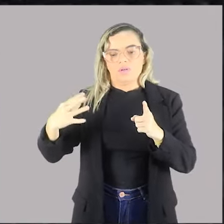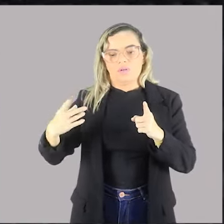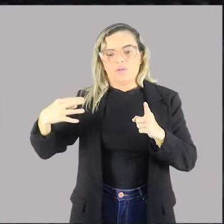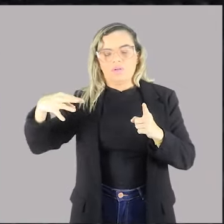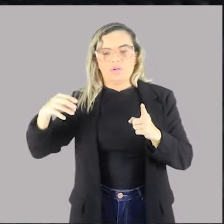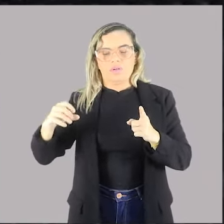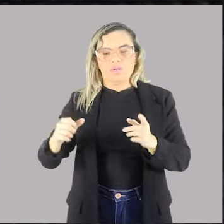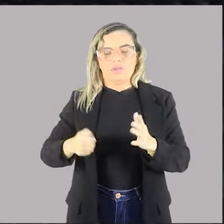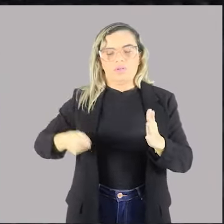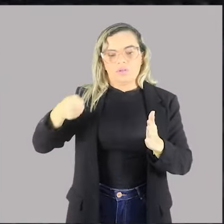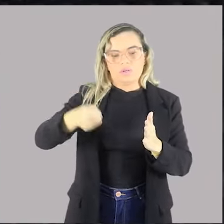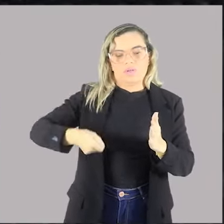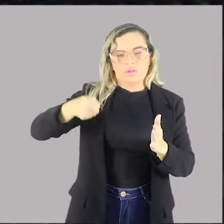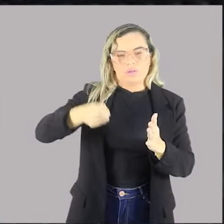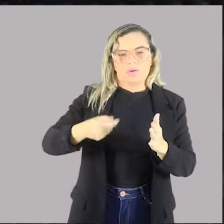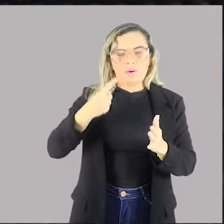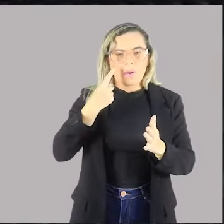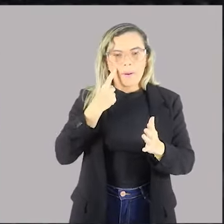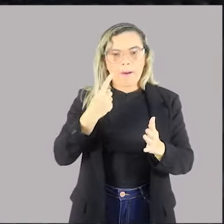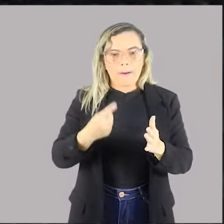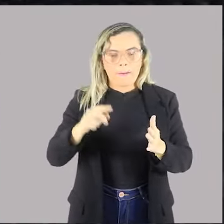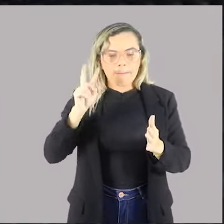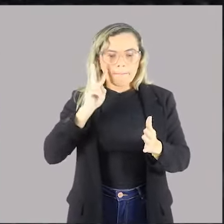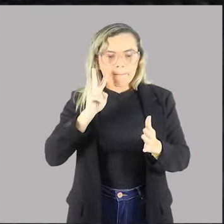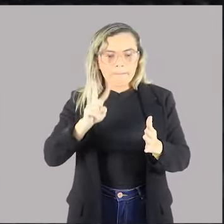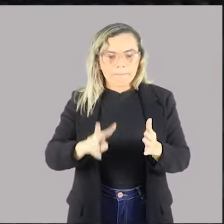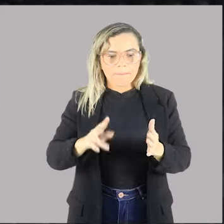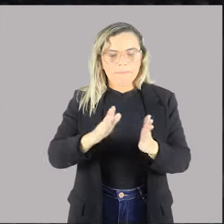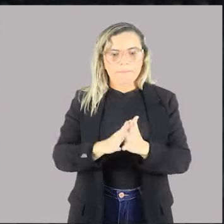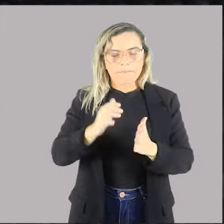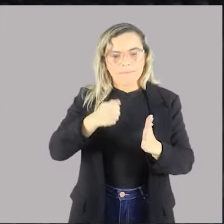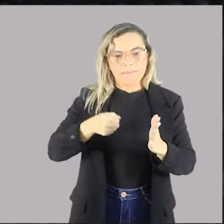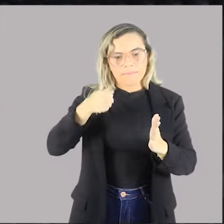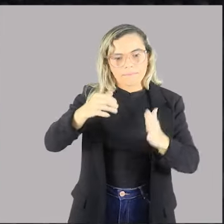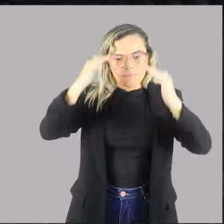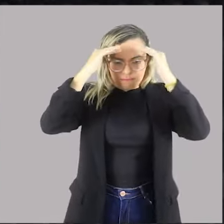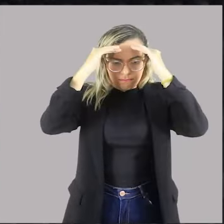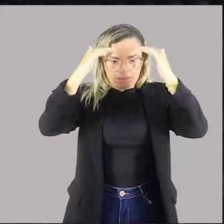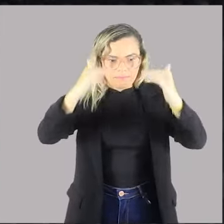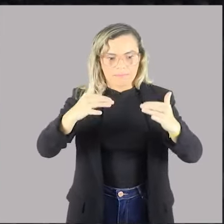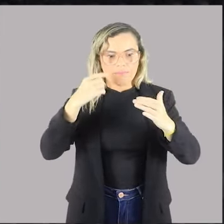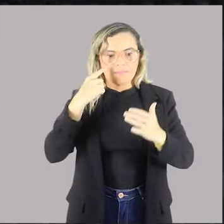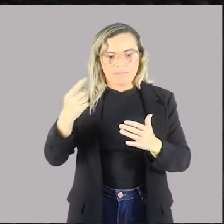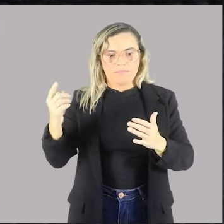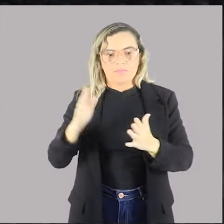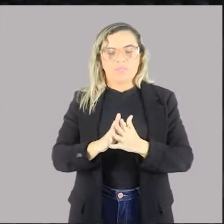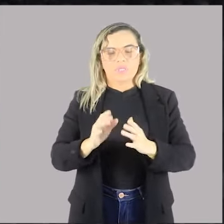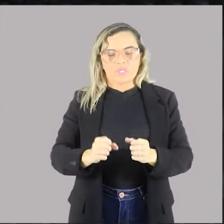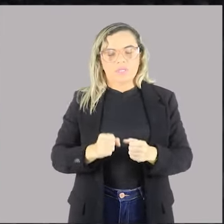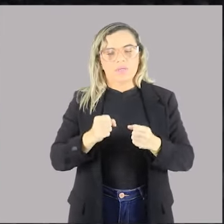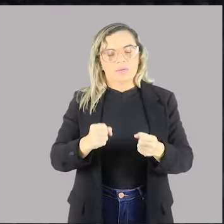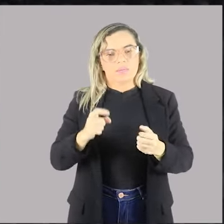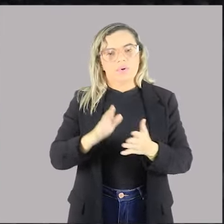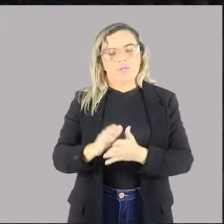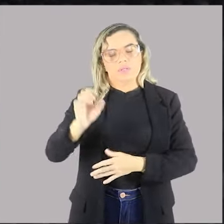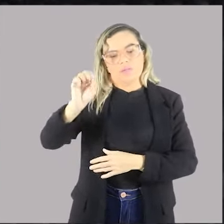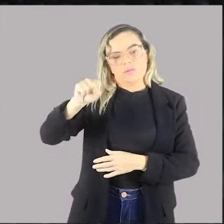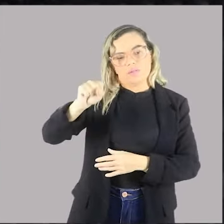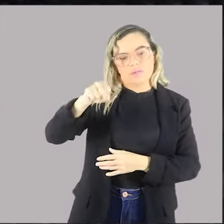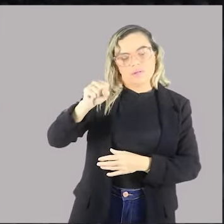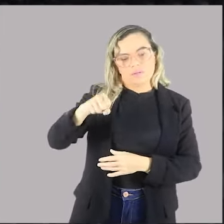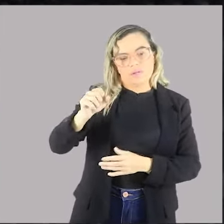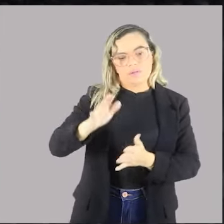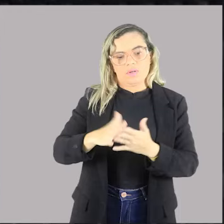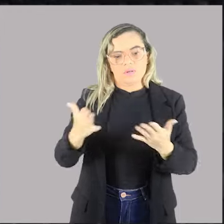obrigatórios, devem ser observados, certo? Devem ser cumpridos. Sim, os agentes administrativos, eles podem